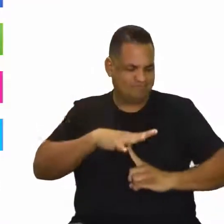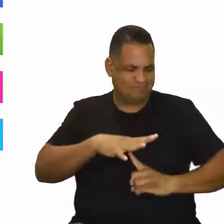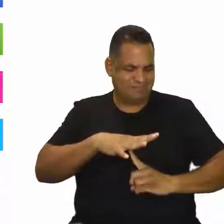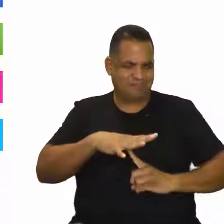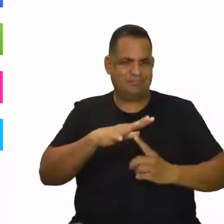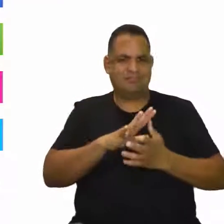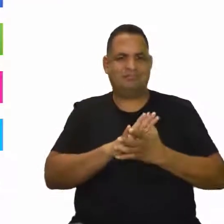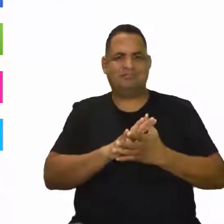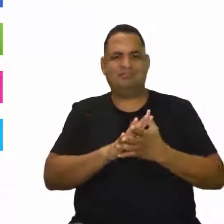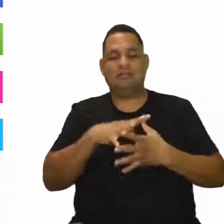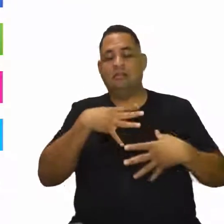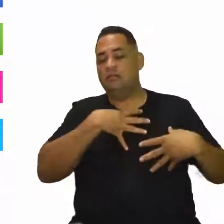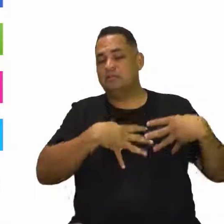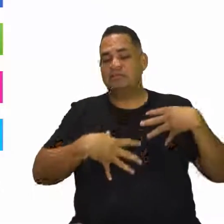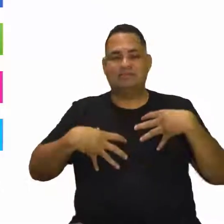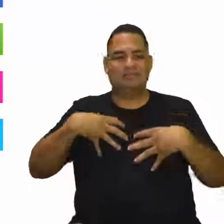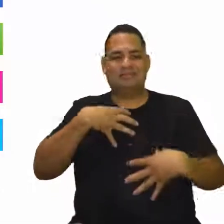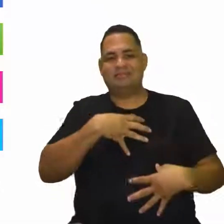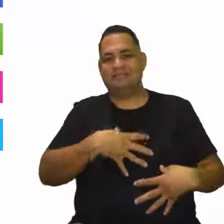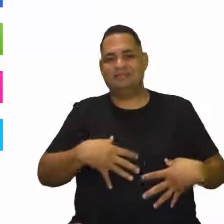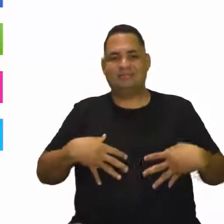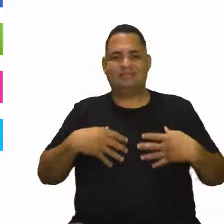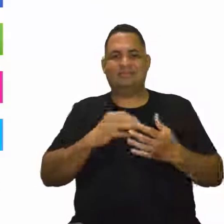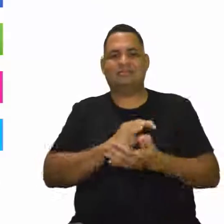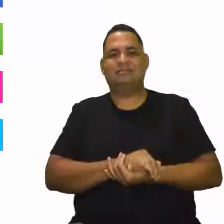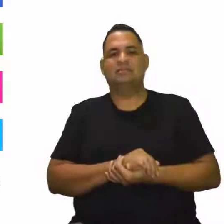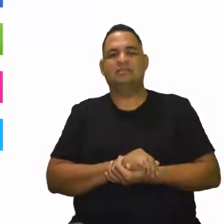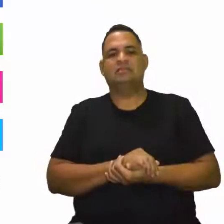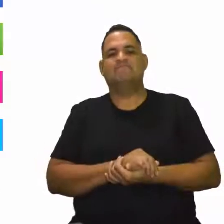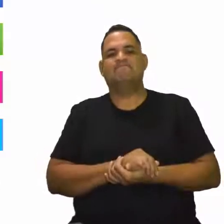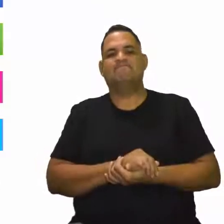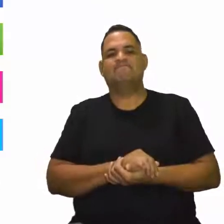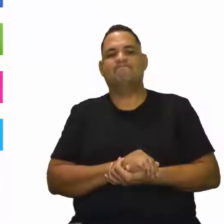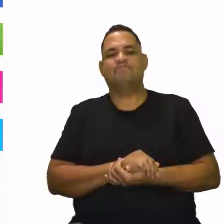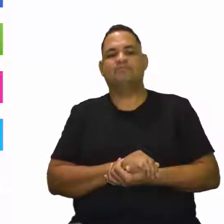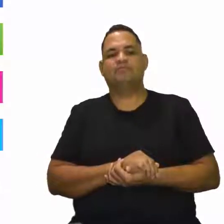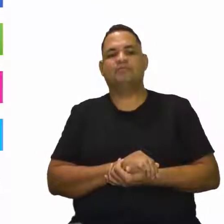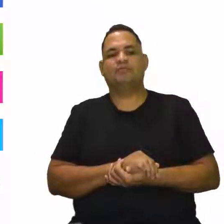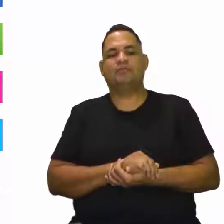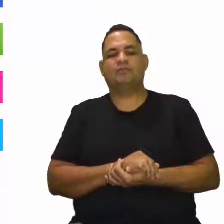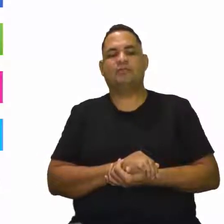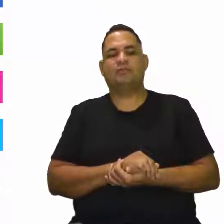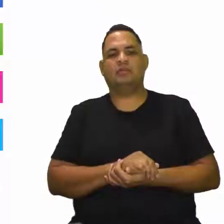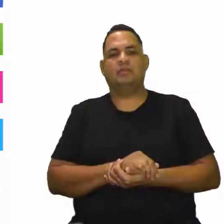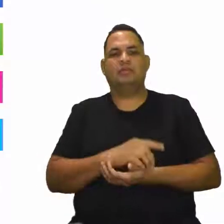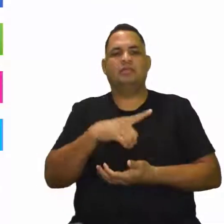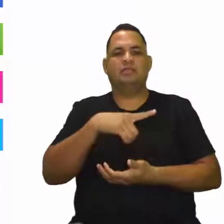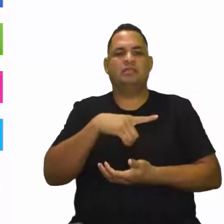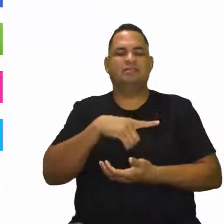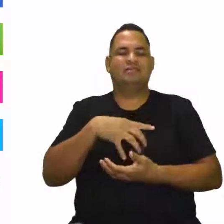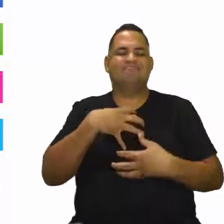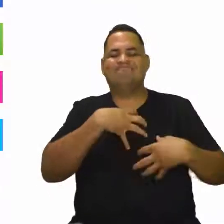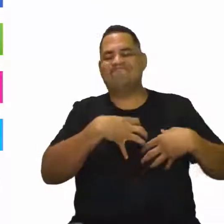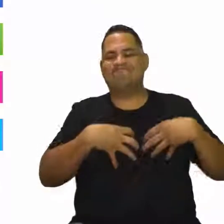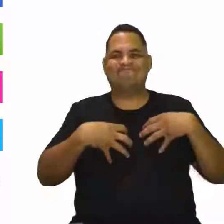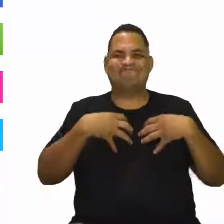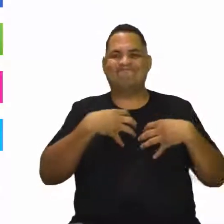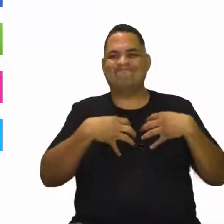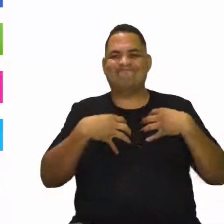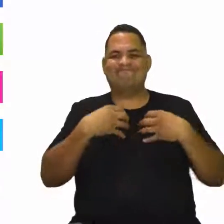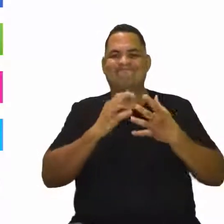depressão, de ansiedade, né? Pode ter aí algumas angústias,